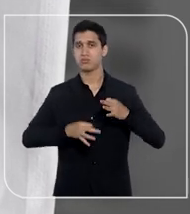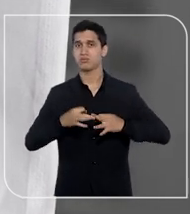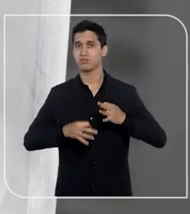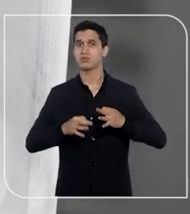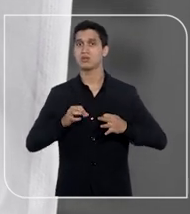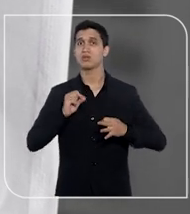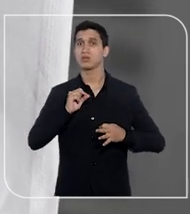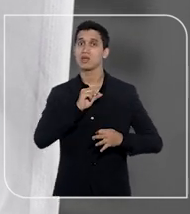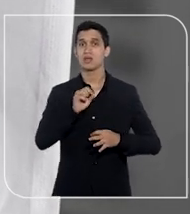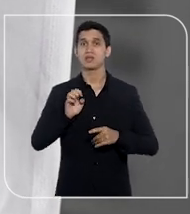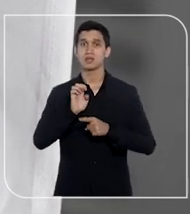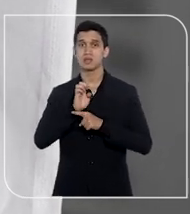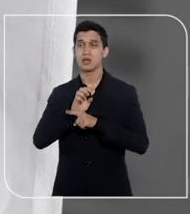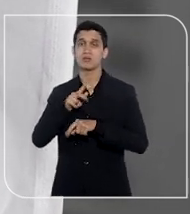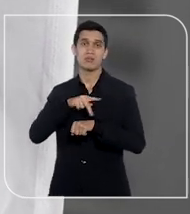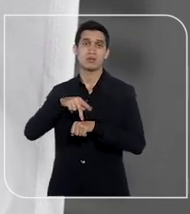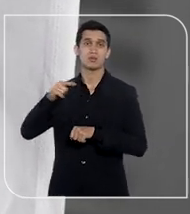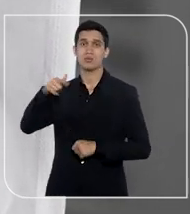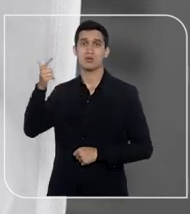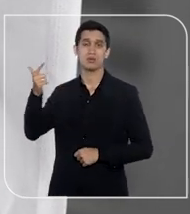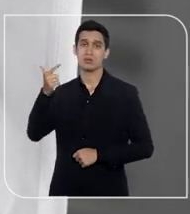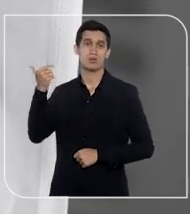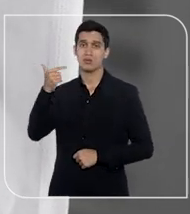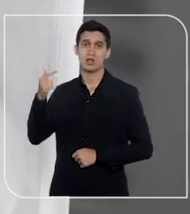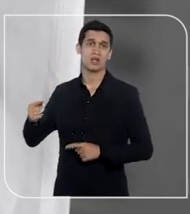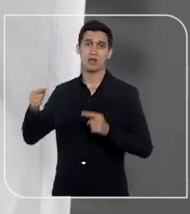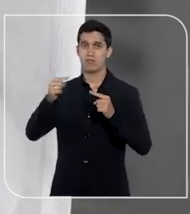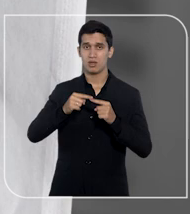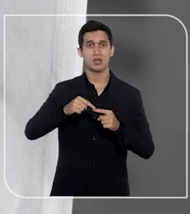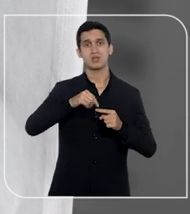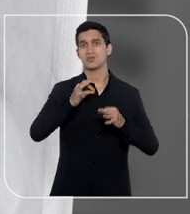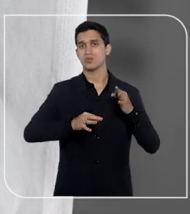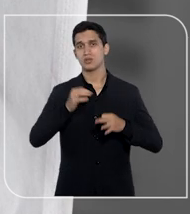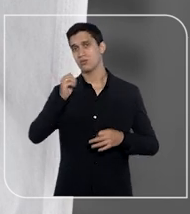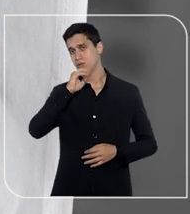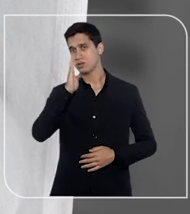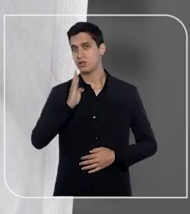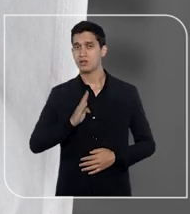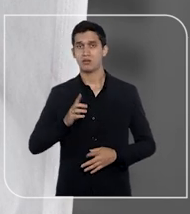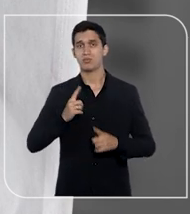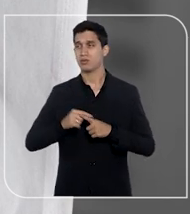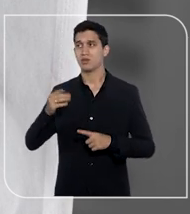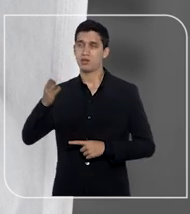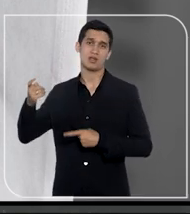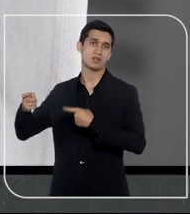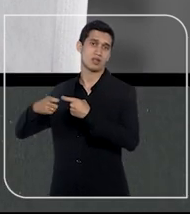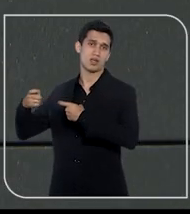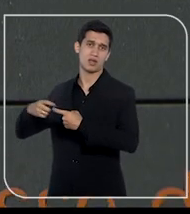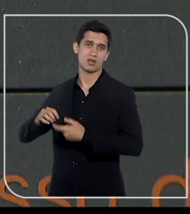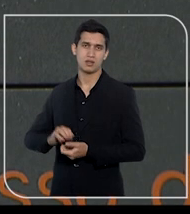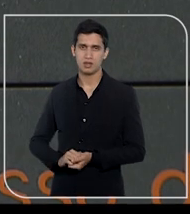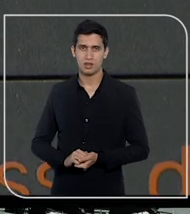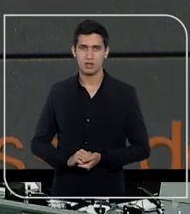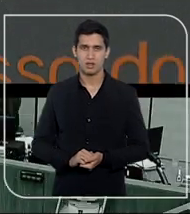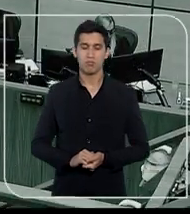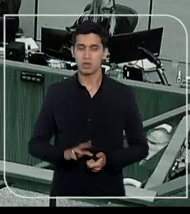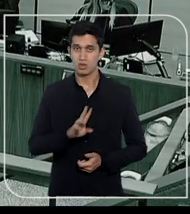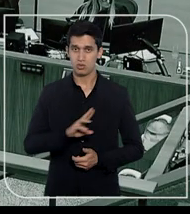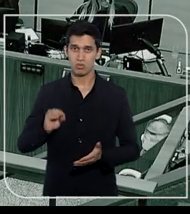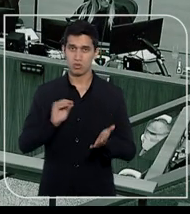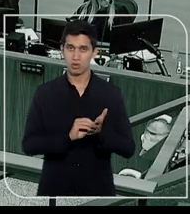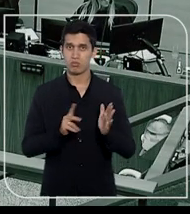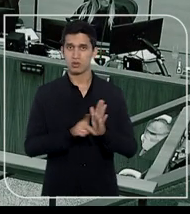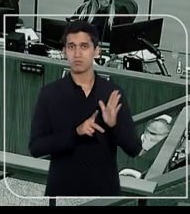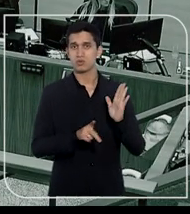sentido de que estados estrangeiros não se sujeitam à justiça brasileira por atos de guerra. Em nome do